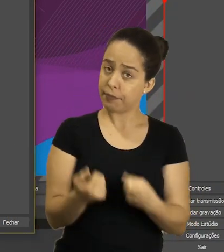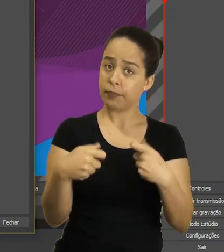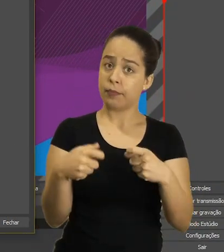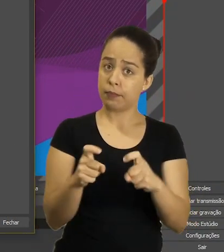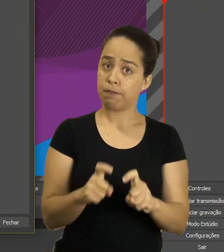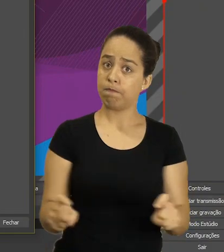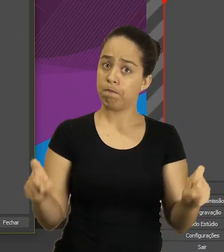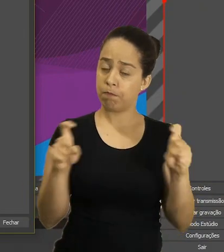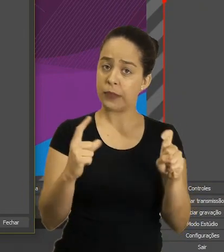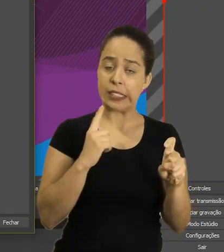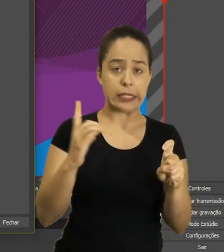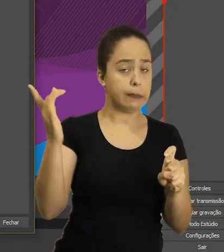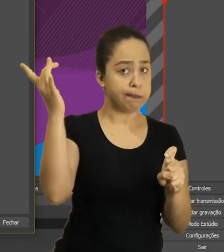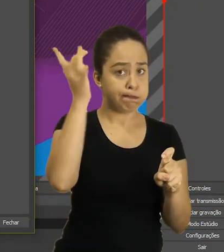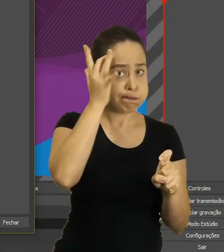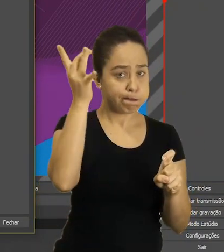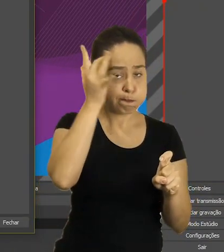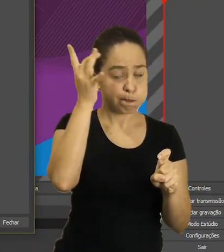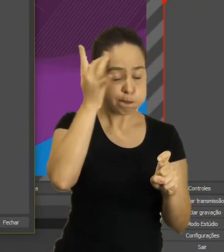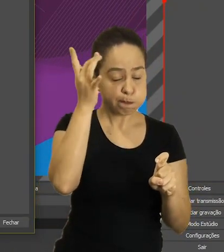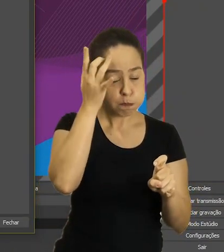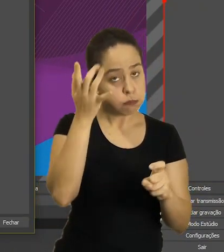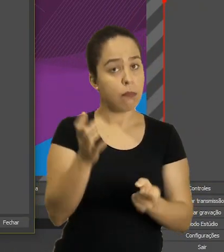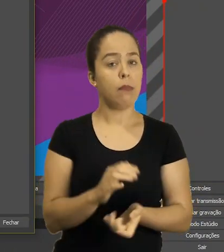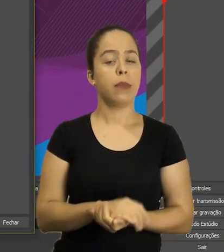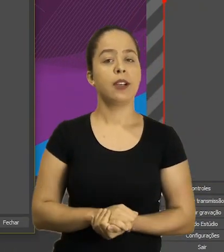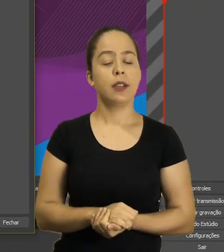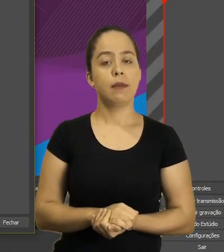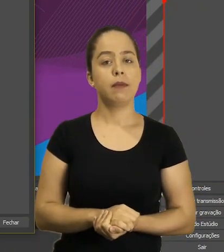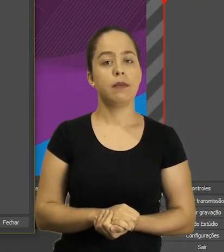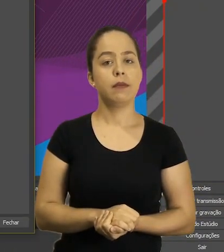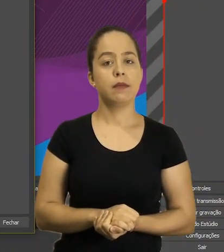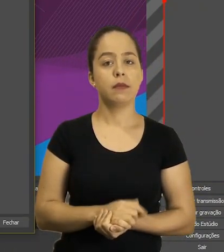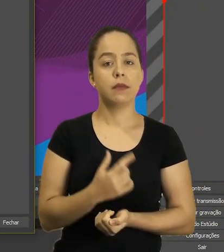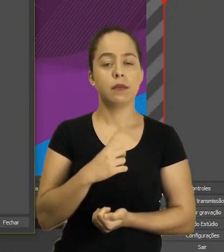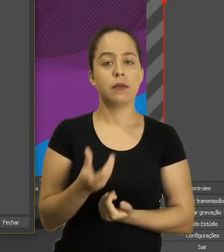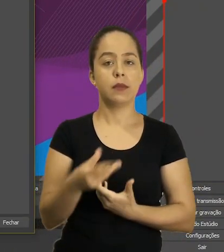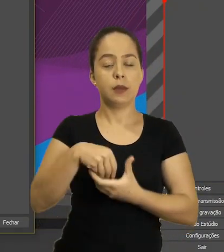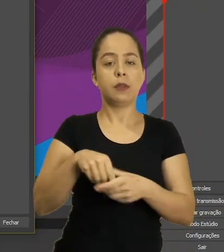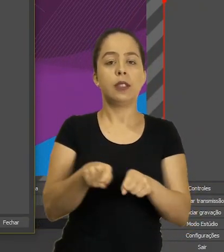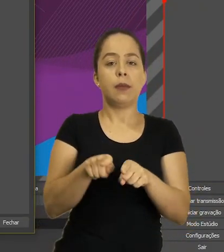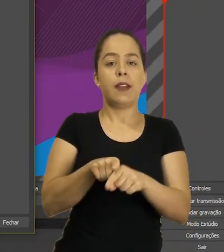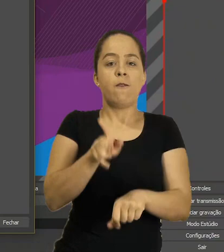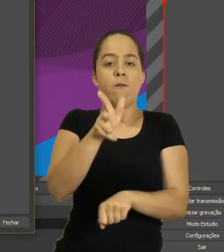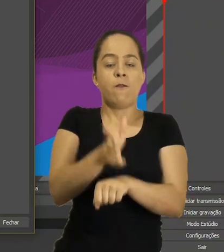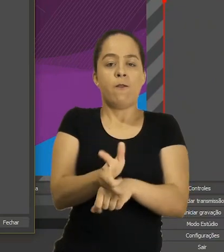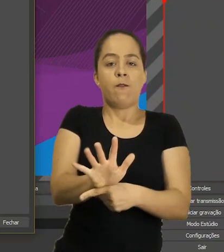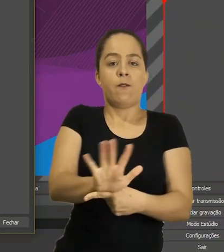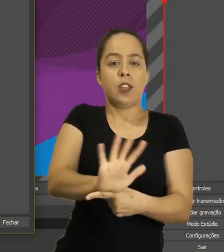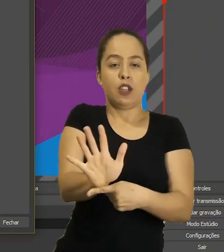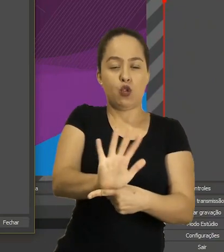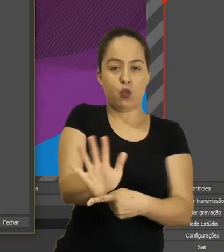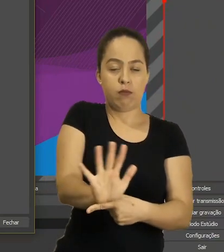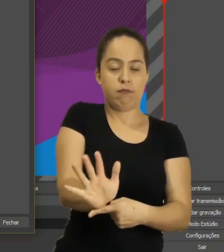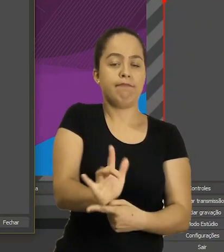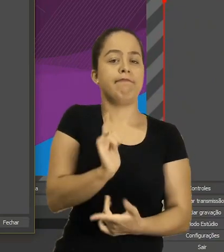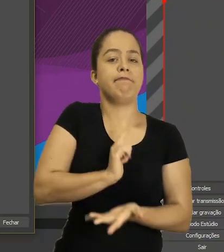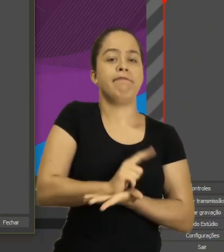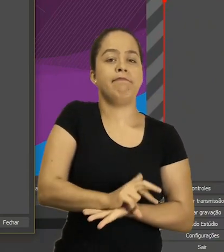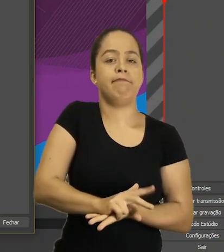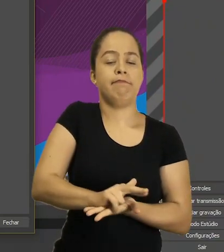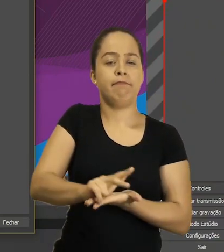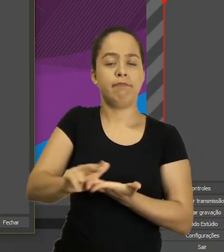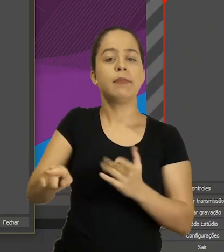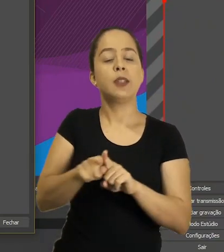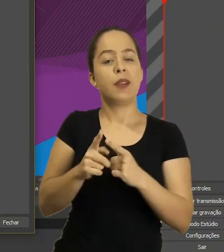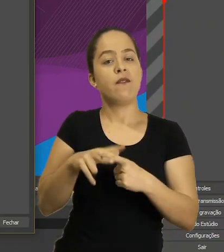Alguns são bem pesados. Precisa de ter um computador potente. E aqui eu vou botar um recurso de vídeo.